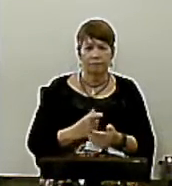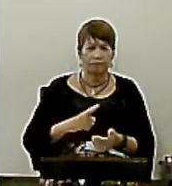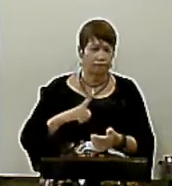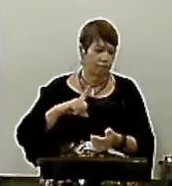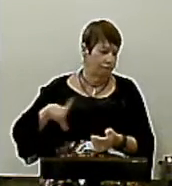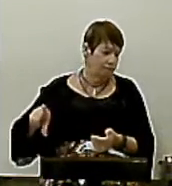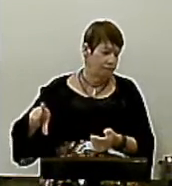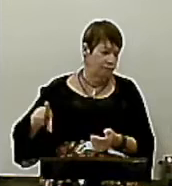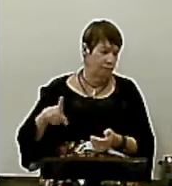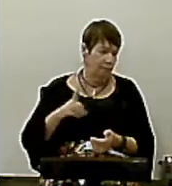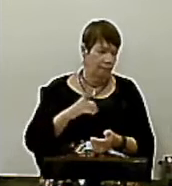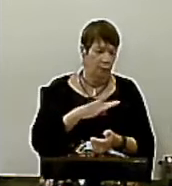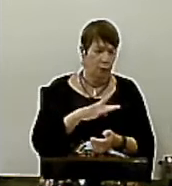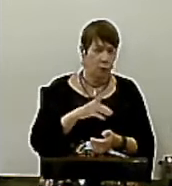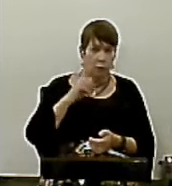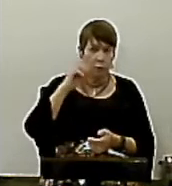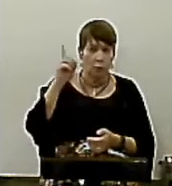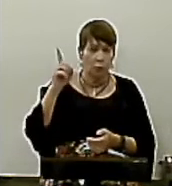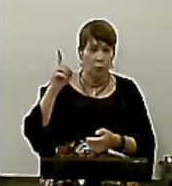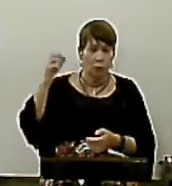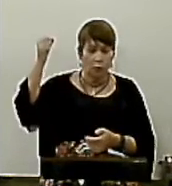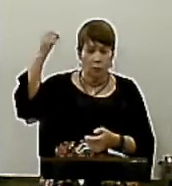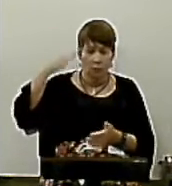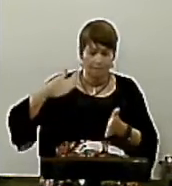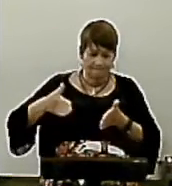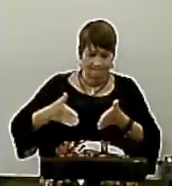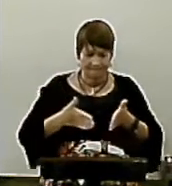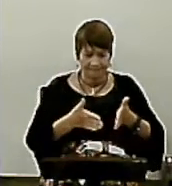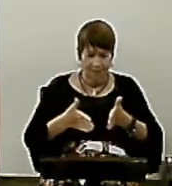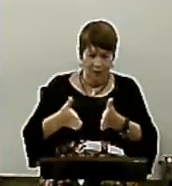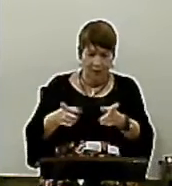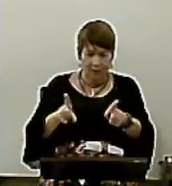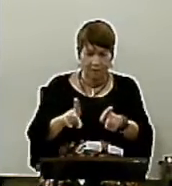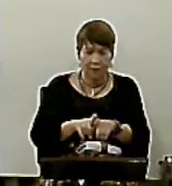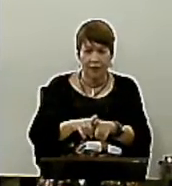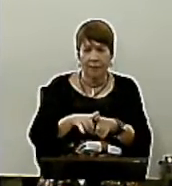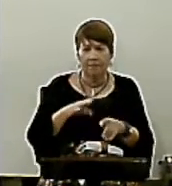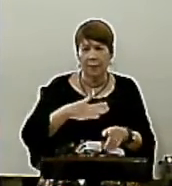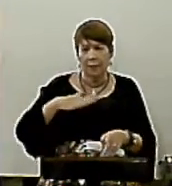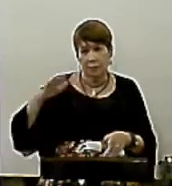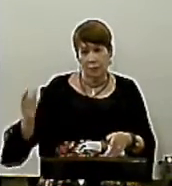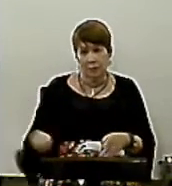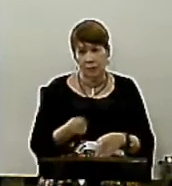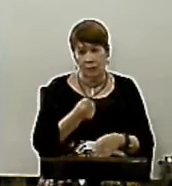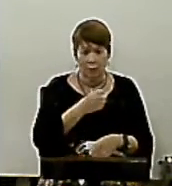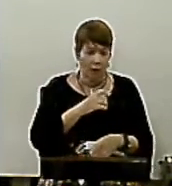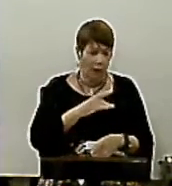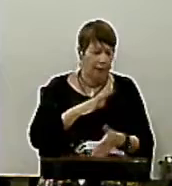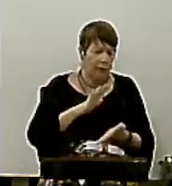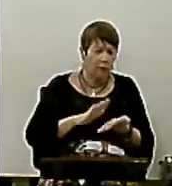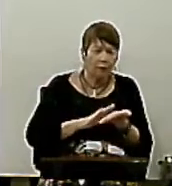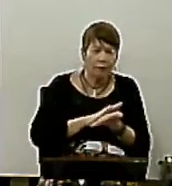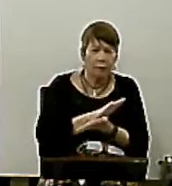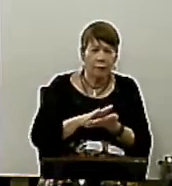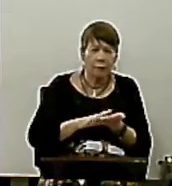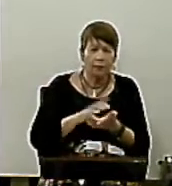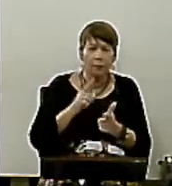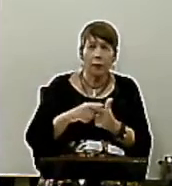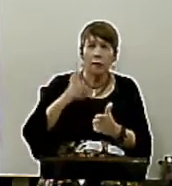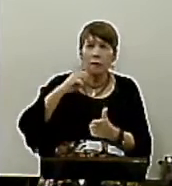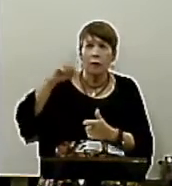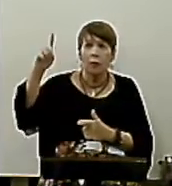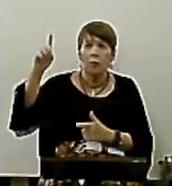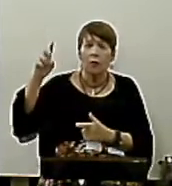caminho Eu não tenho medo Porque Deus É a minha salvação Eu não tenho medo Porque Deus É a